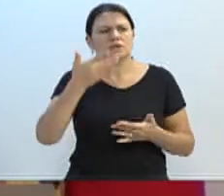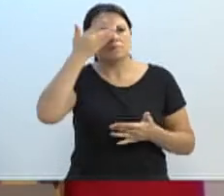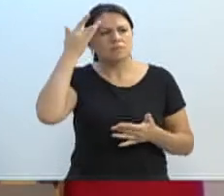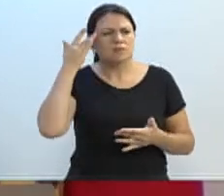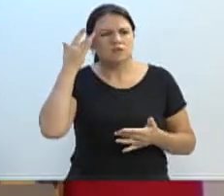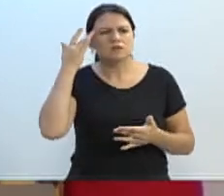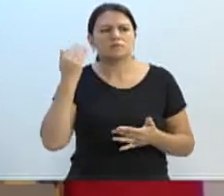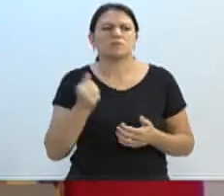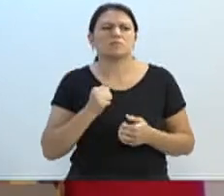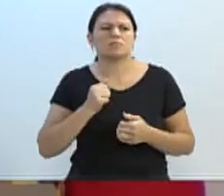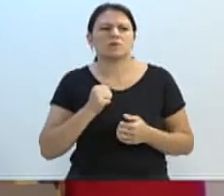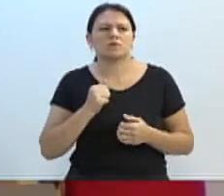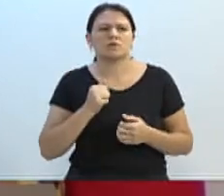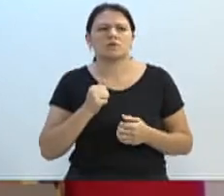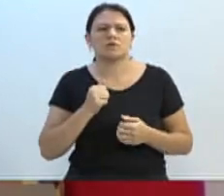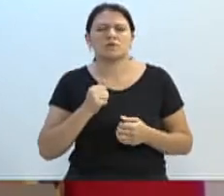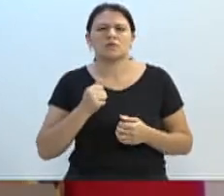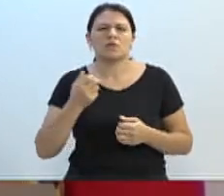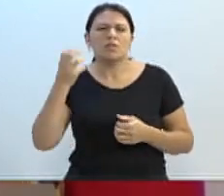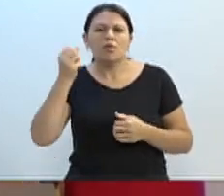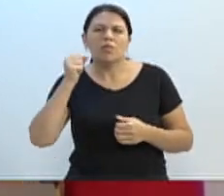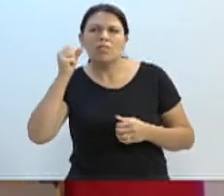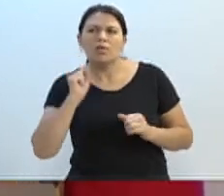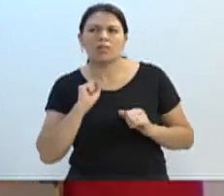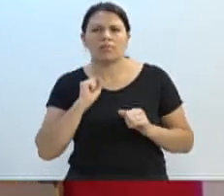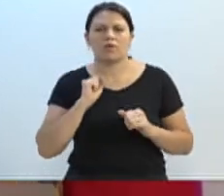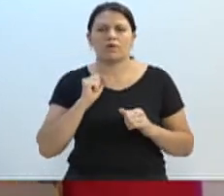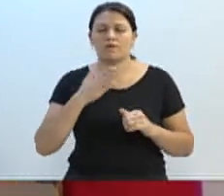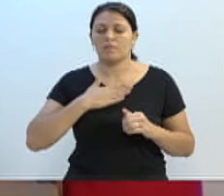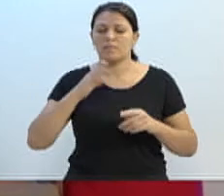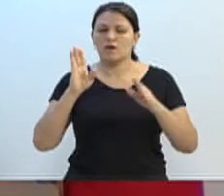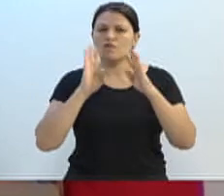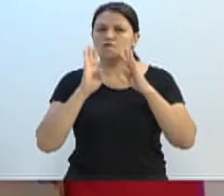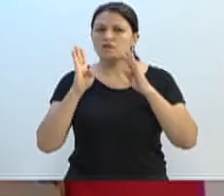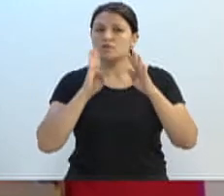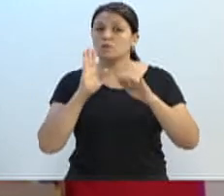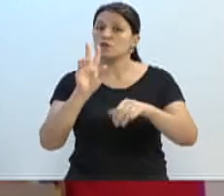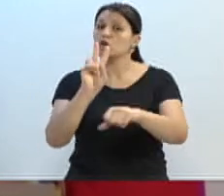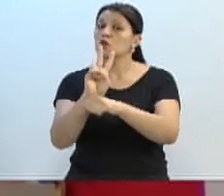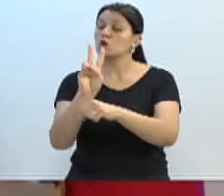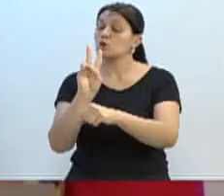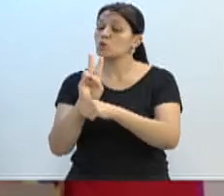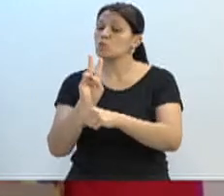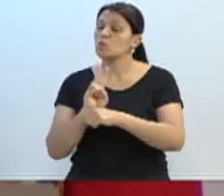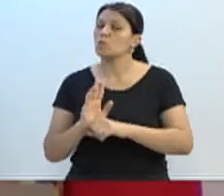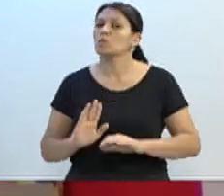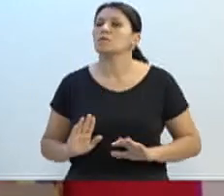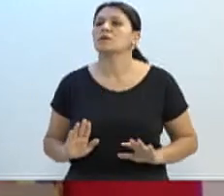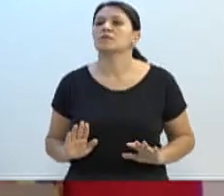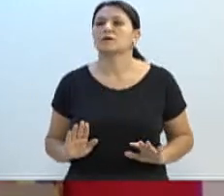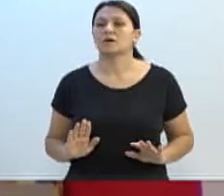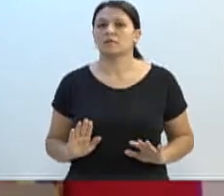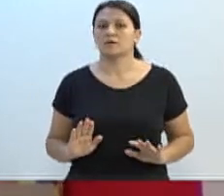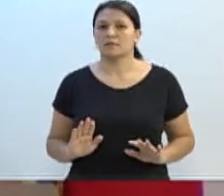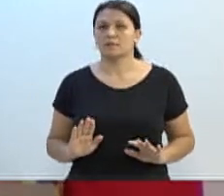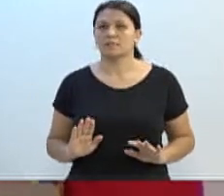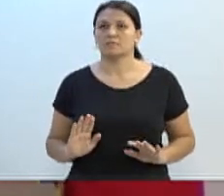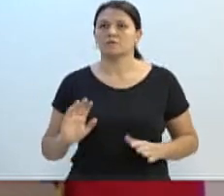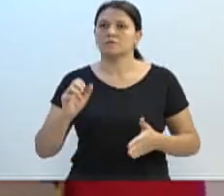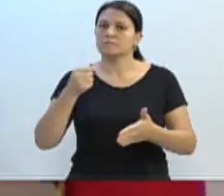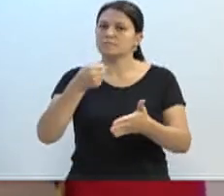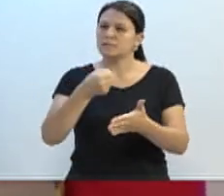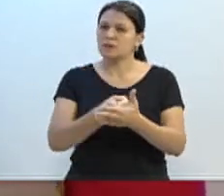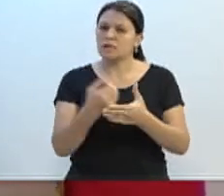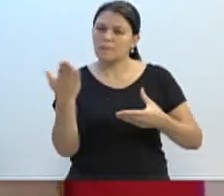chamar de bosta, coisa parecida. Cuidado. Cuidado. Tome cuidado que pagar a cesta básica, pagar um